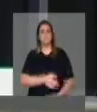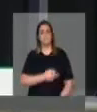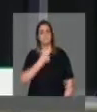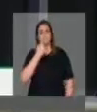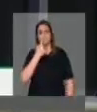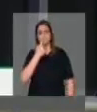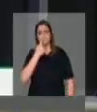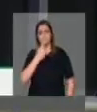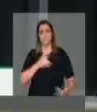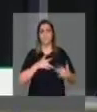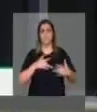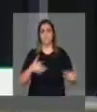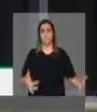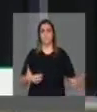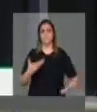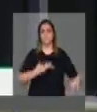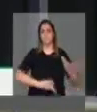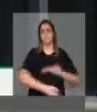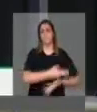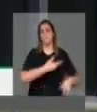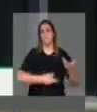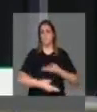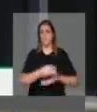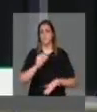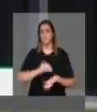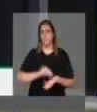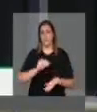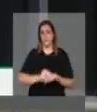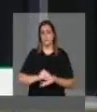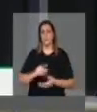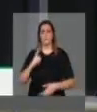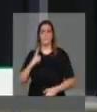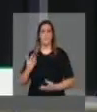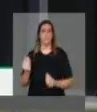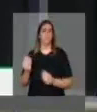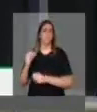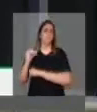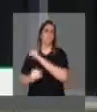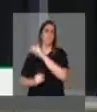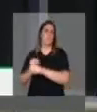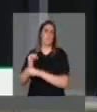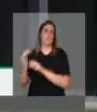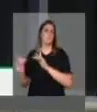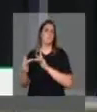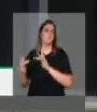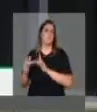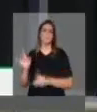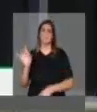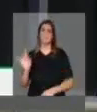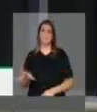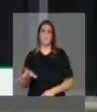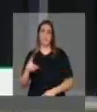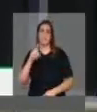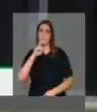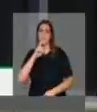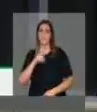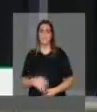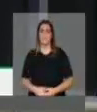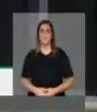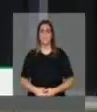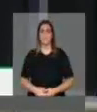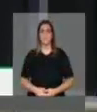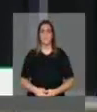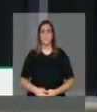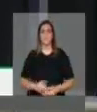proximidade e de calor humano. Estas são as novas reflexões do mundo moderno. Como Lutero propôs,